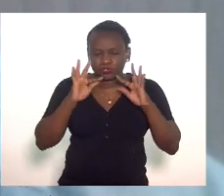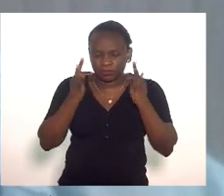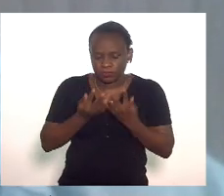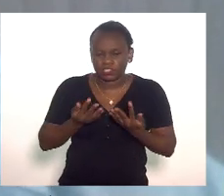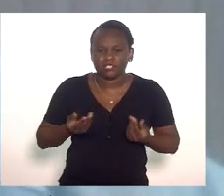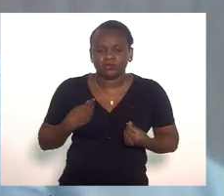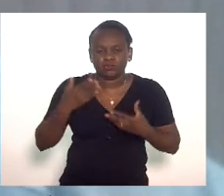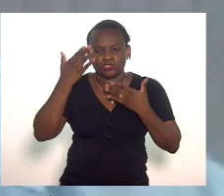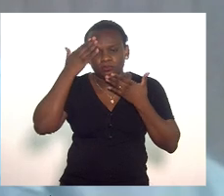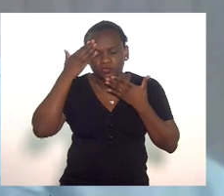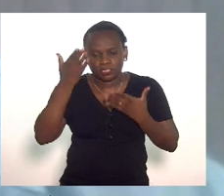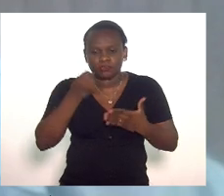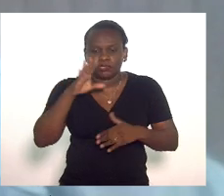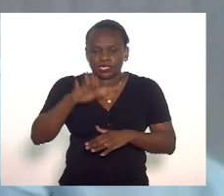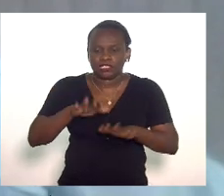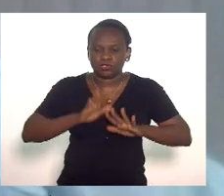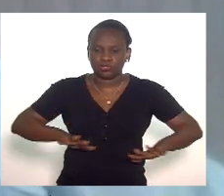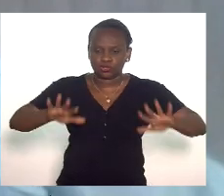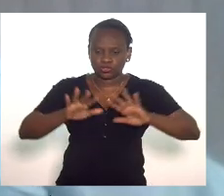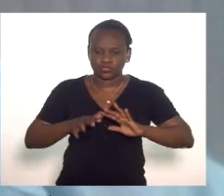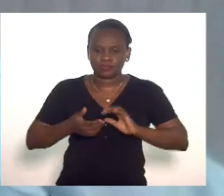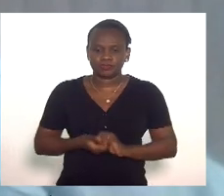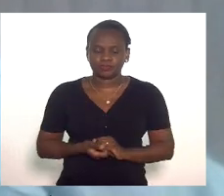muito obrigado uma boa tarde a todos